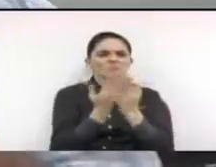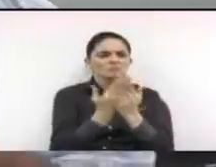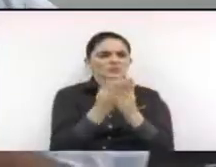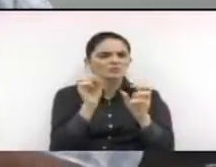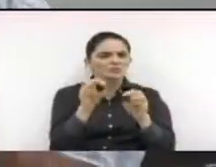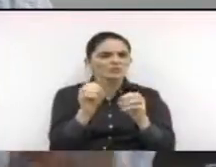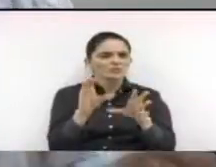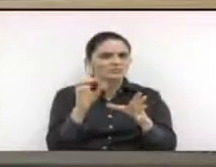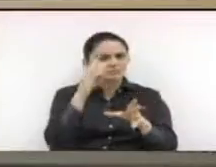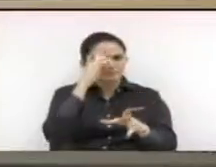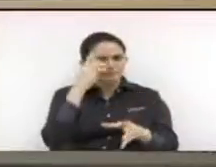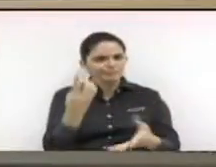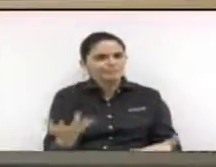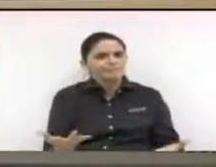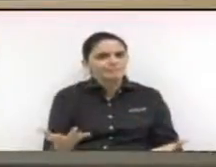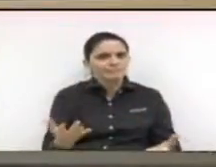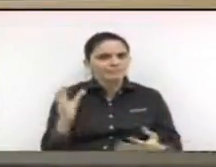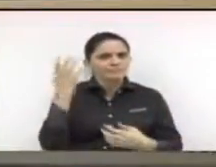muito obrigado senhor presidente